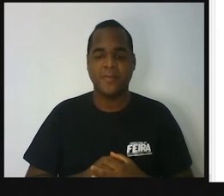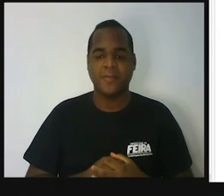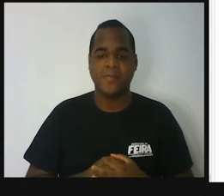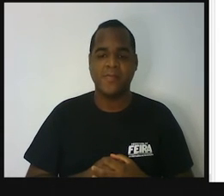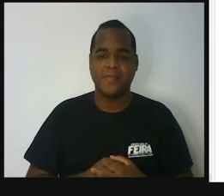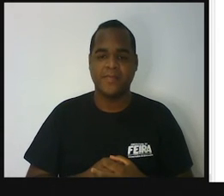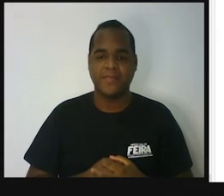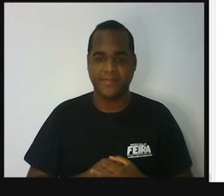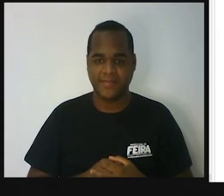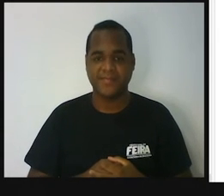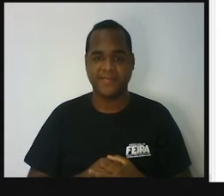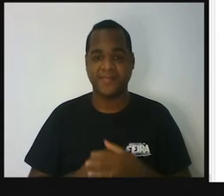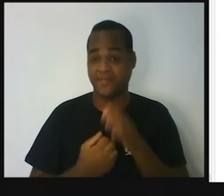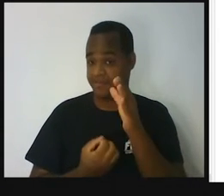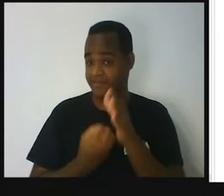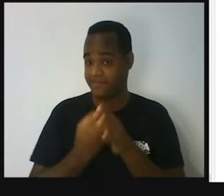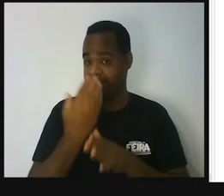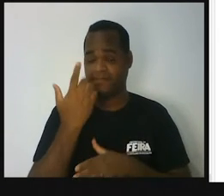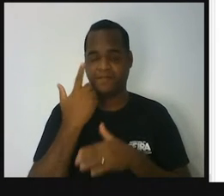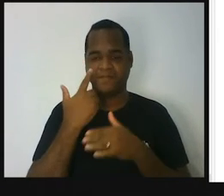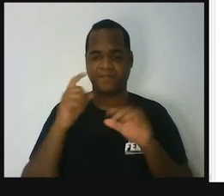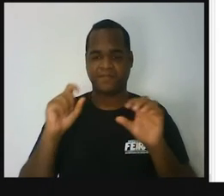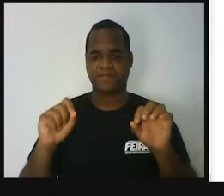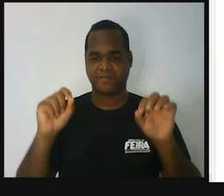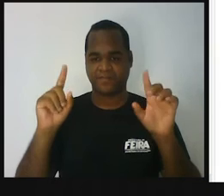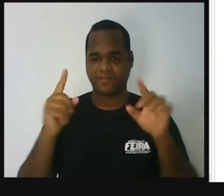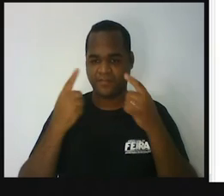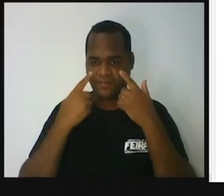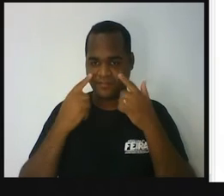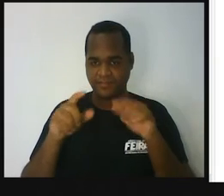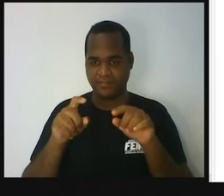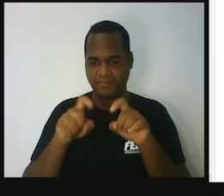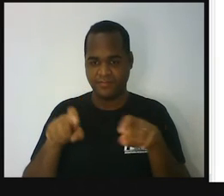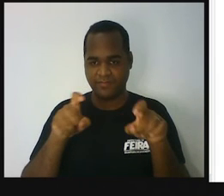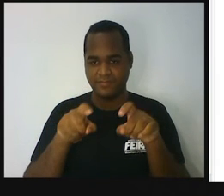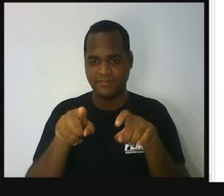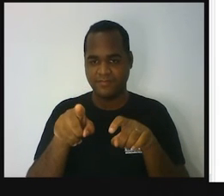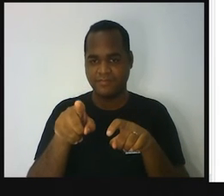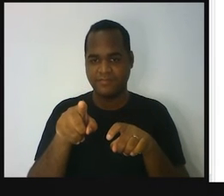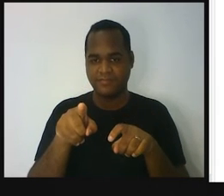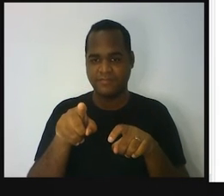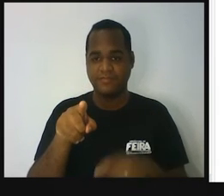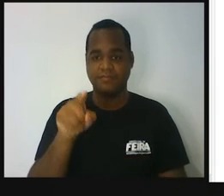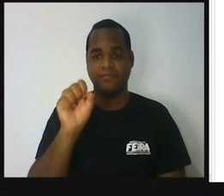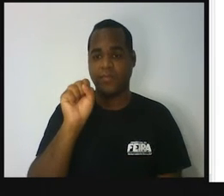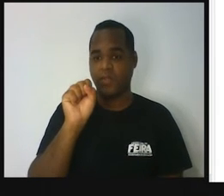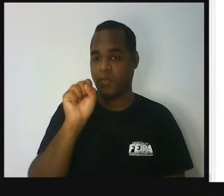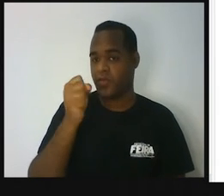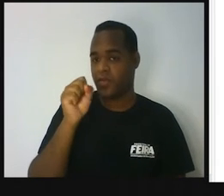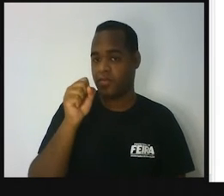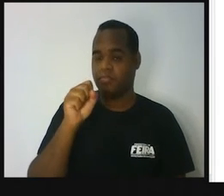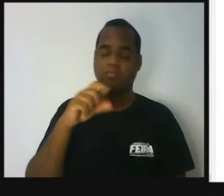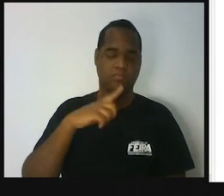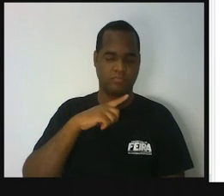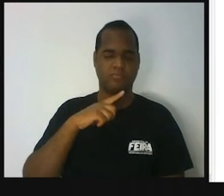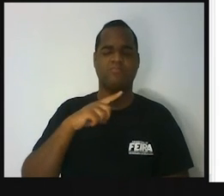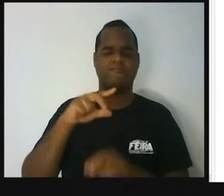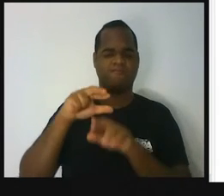Vai aparecer para você ali embaixo oito possibilidades no total.